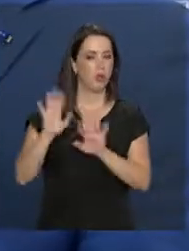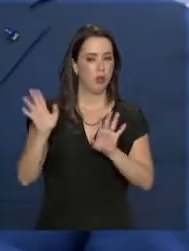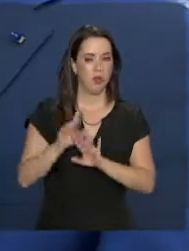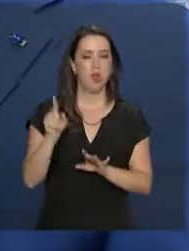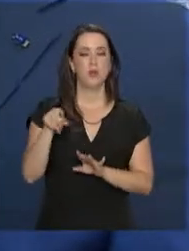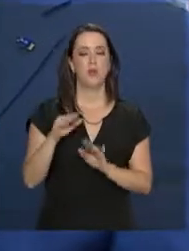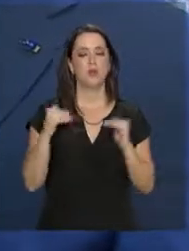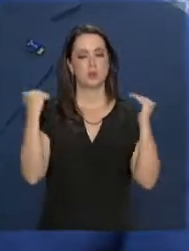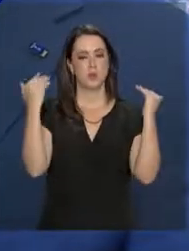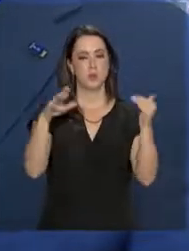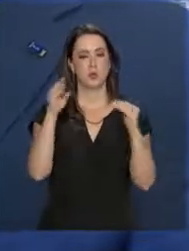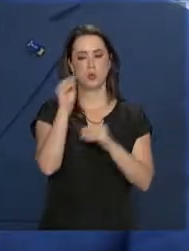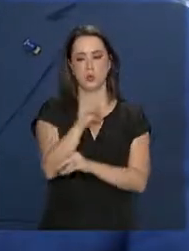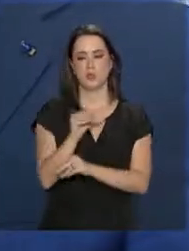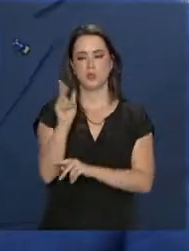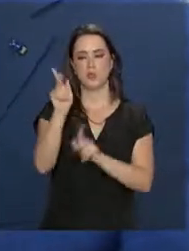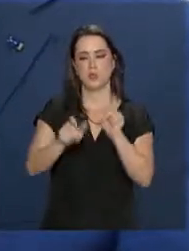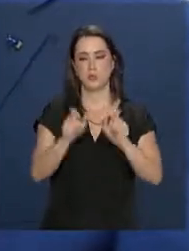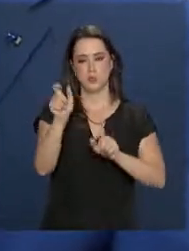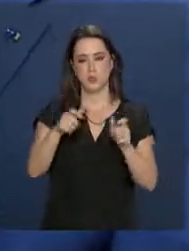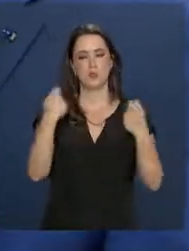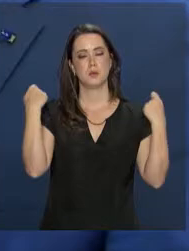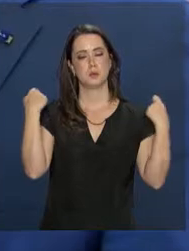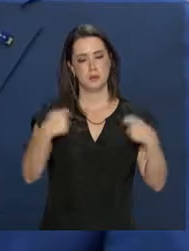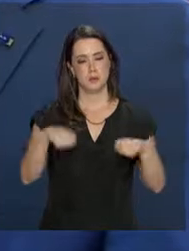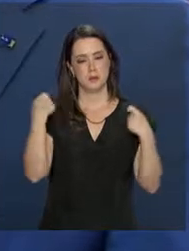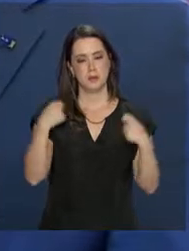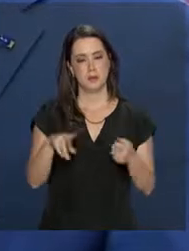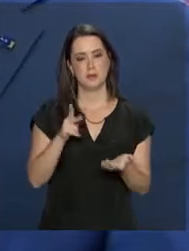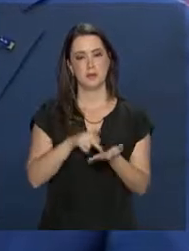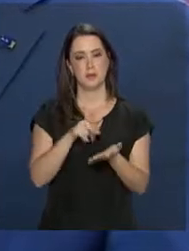sobretudo, atendendo aquelas pessoas que realmente necessitam dos benefícios.